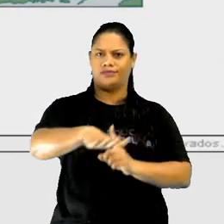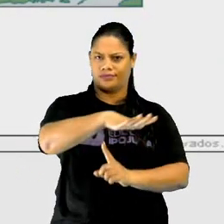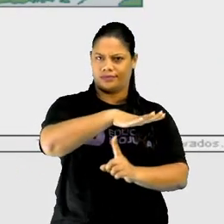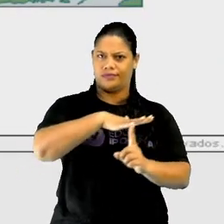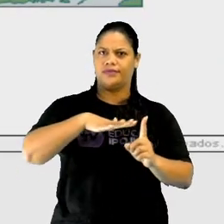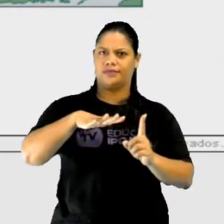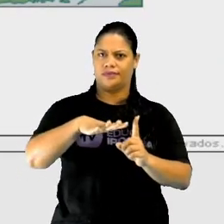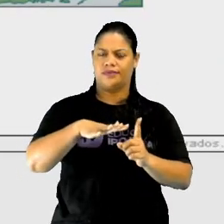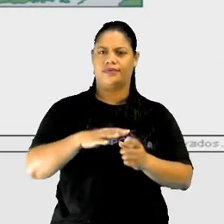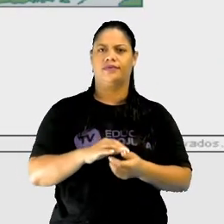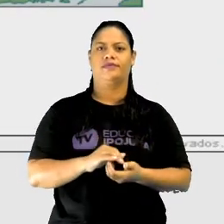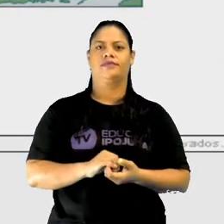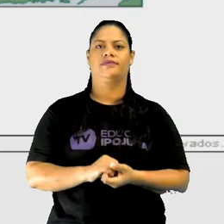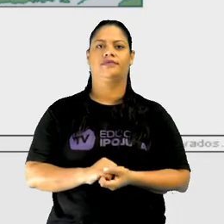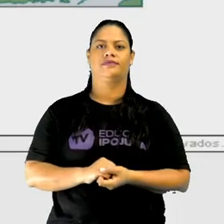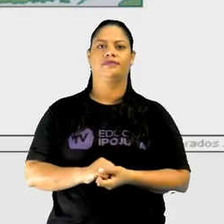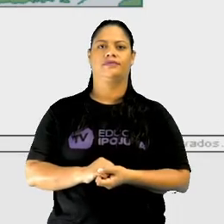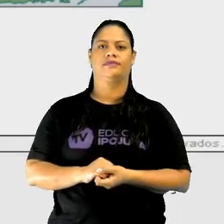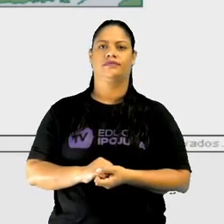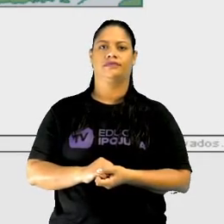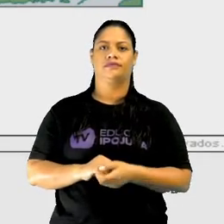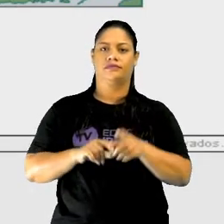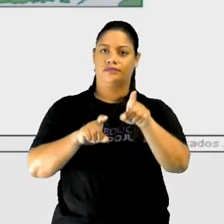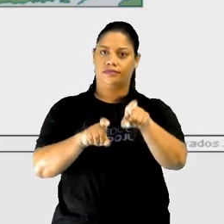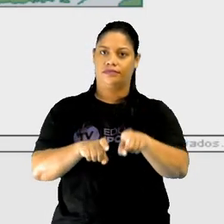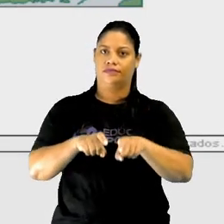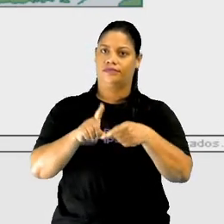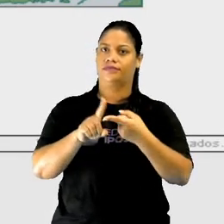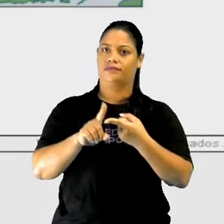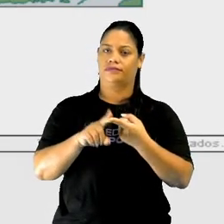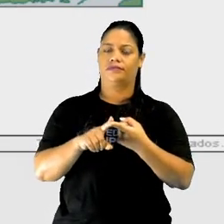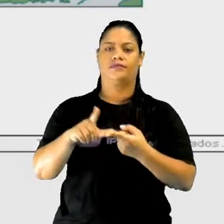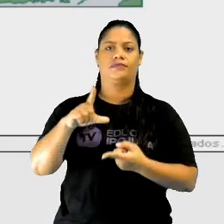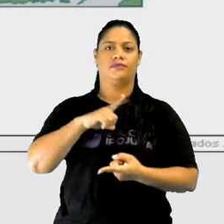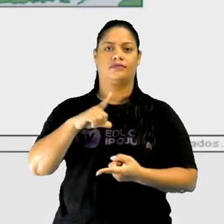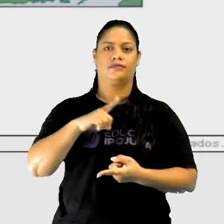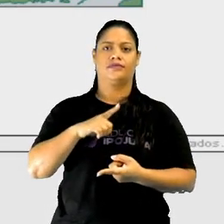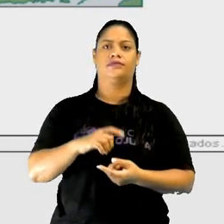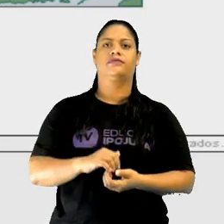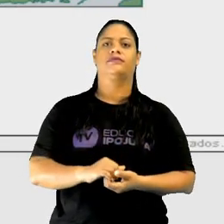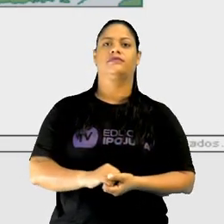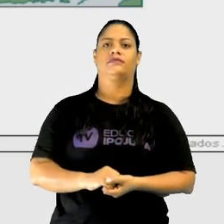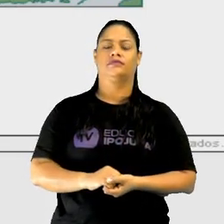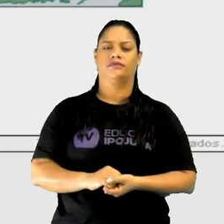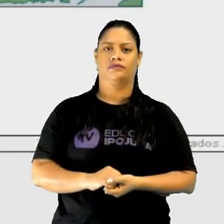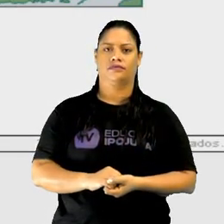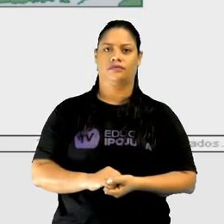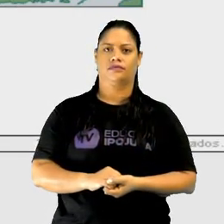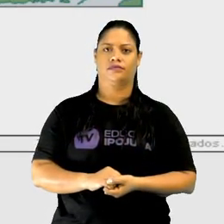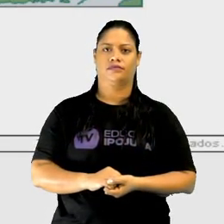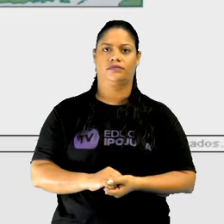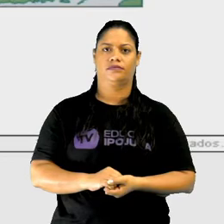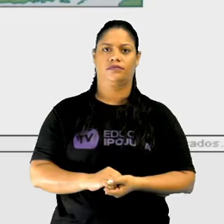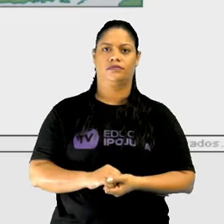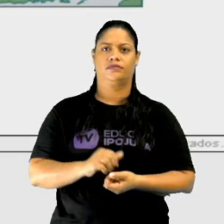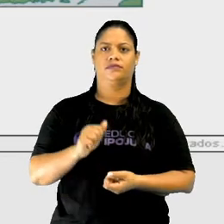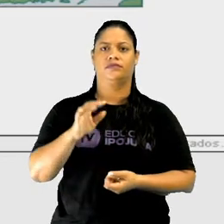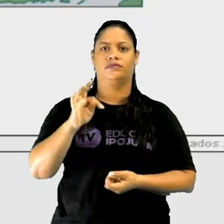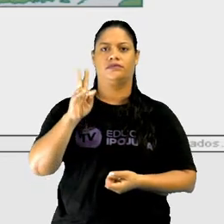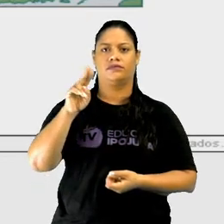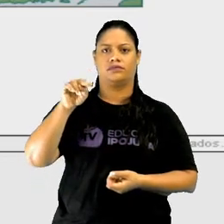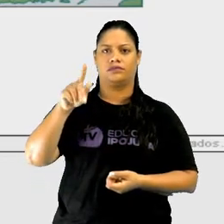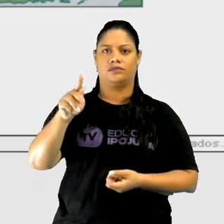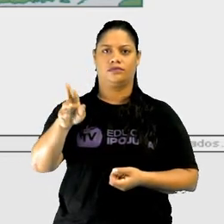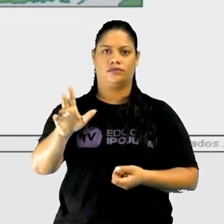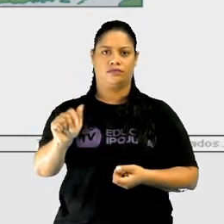que também está relacionada com o clima, a gente tem vegetações como a tundra, lá na